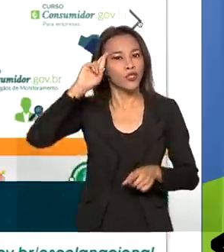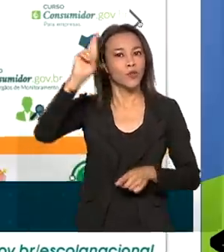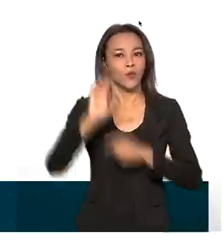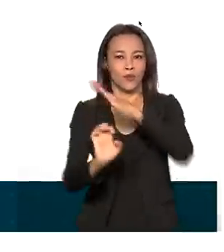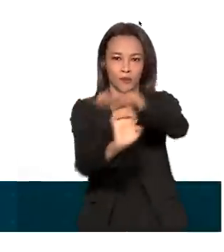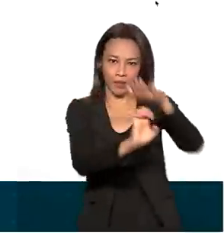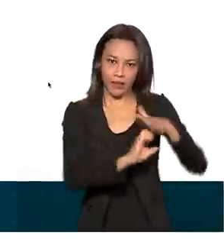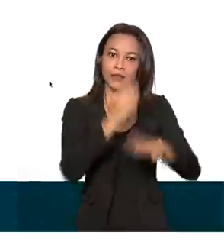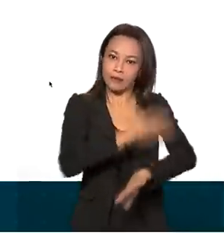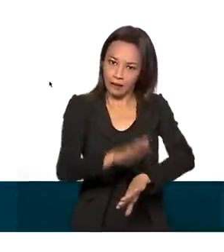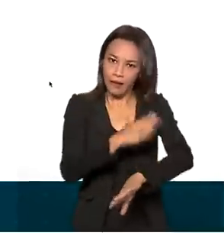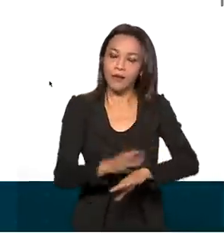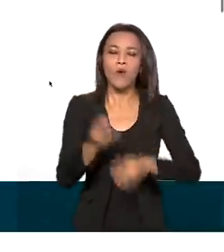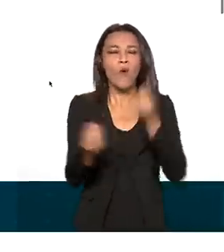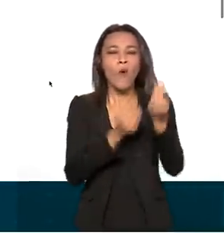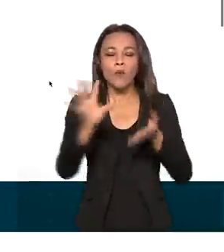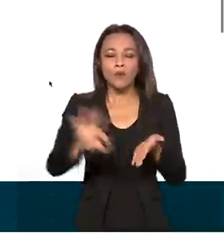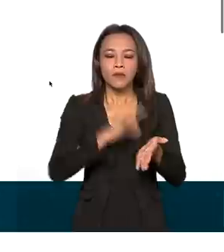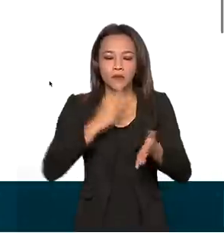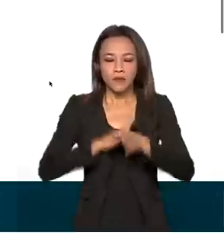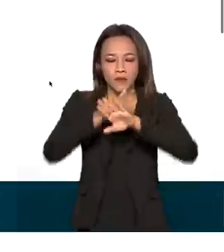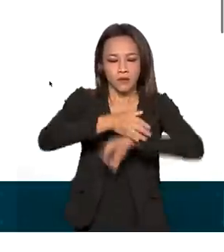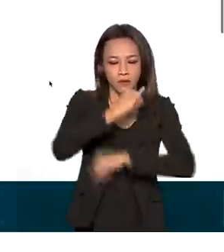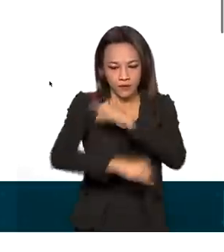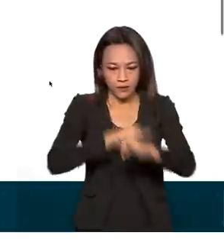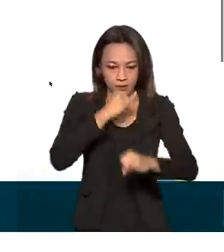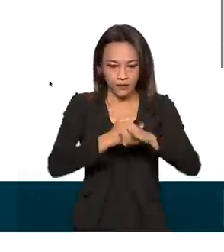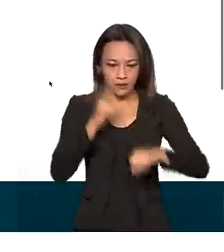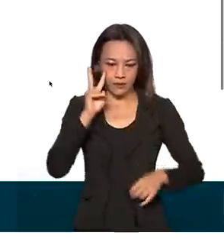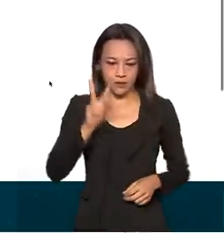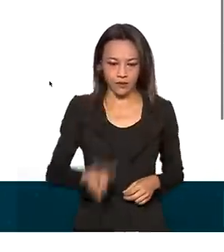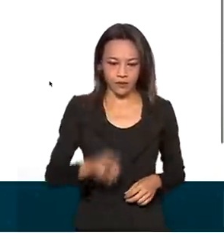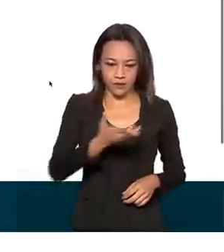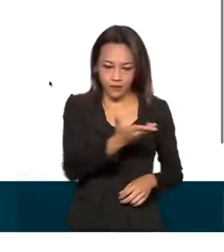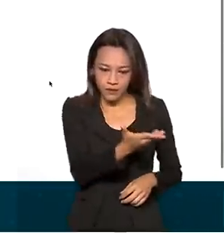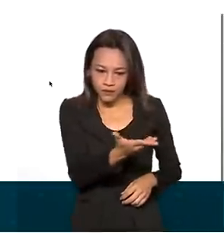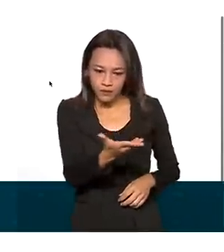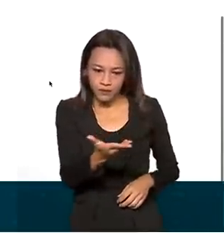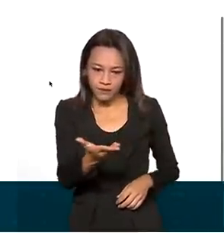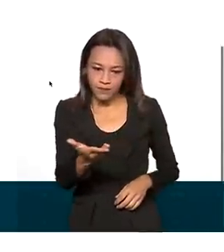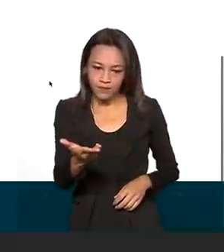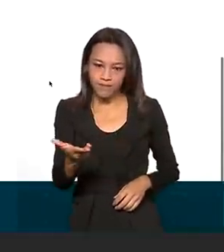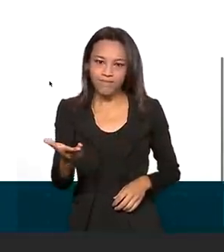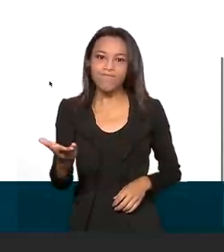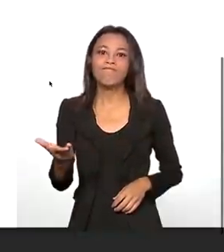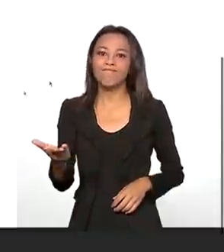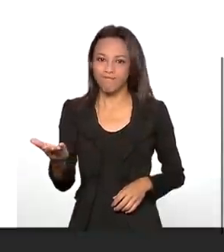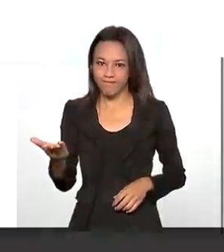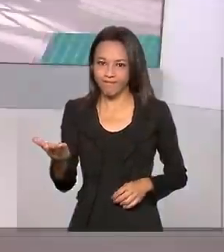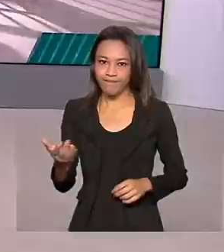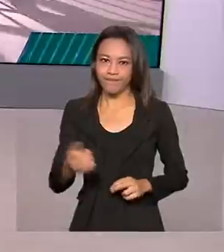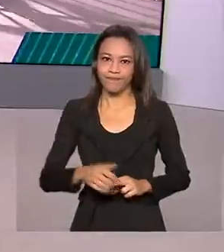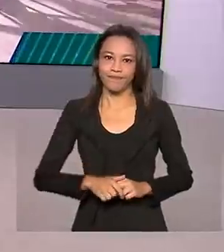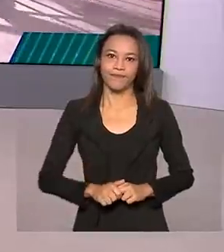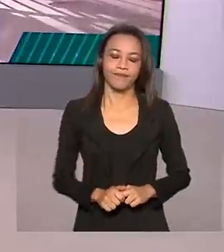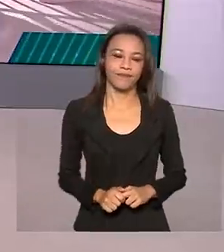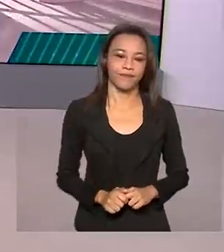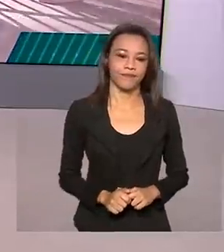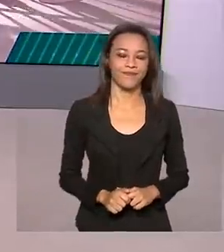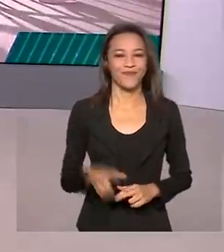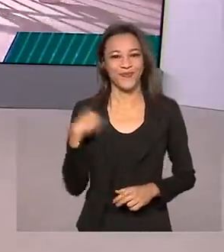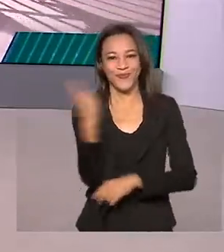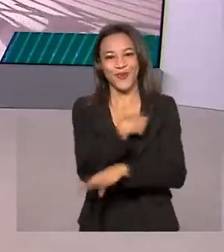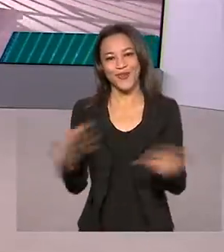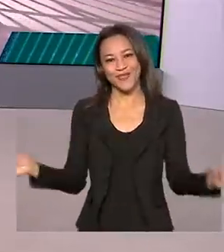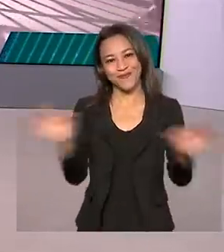fazer a inscrição, basta acessar a página da Escola Nacional do Consumidor na internet. A